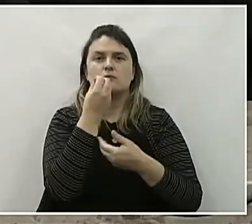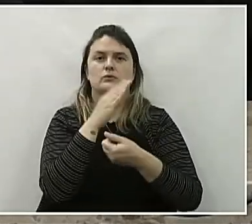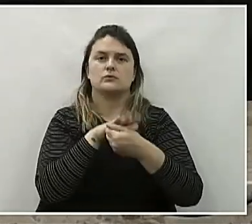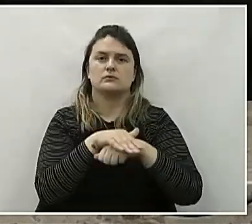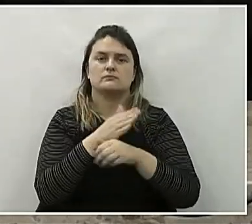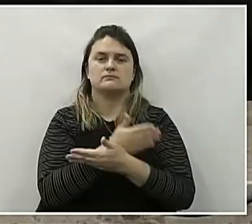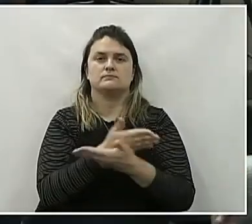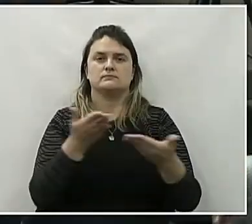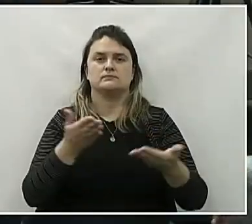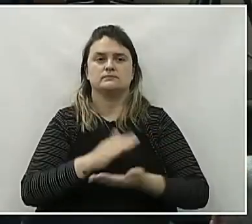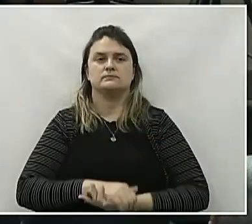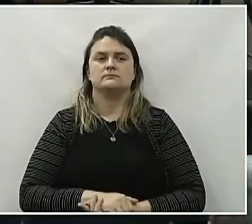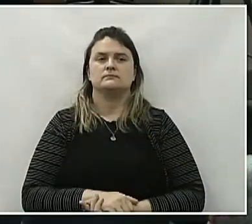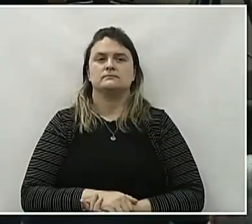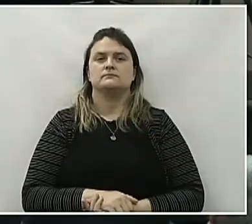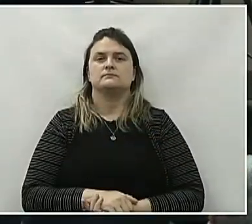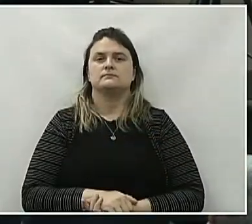a todos.